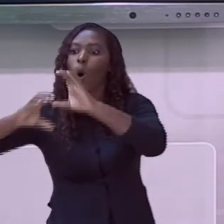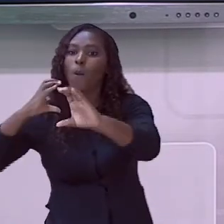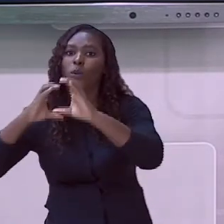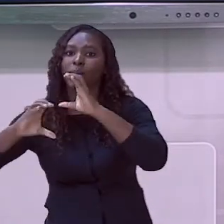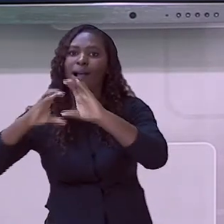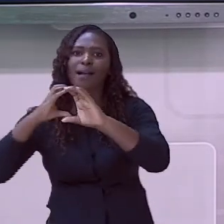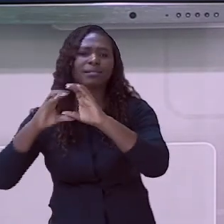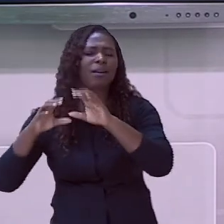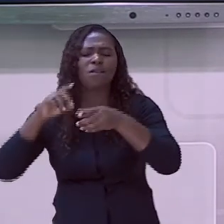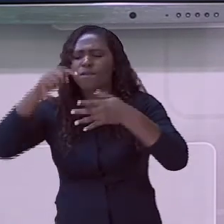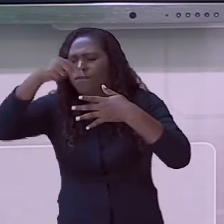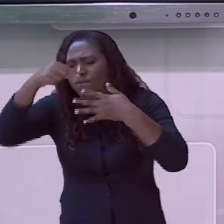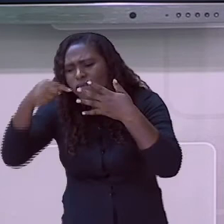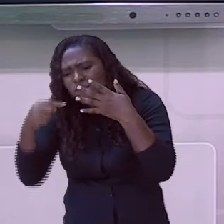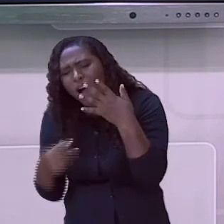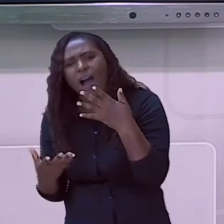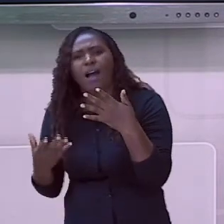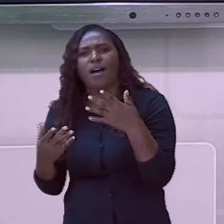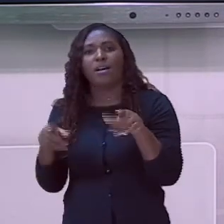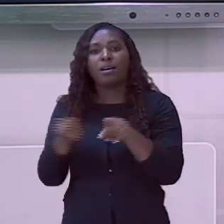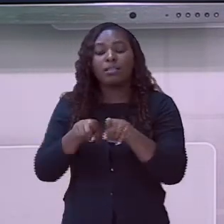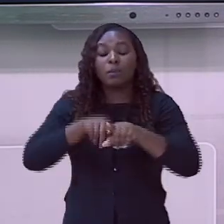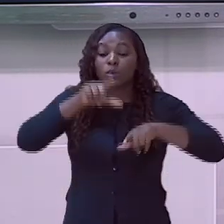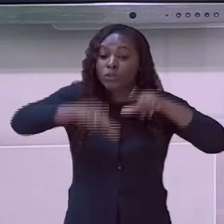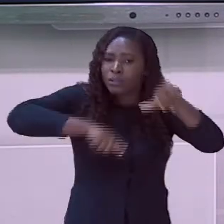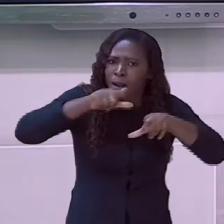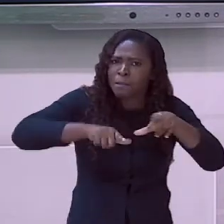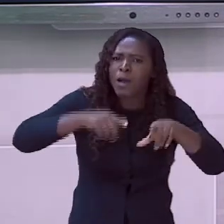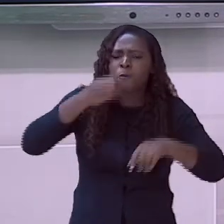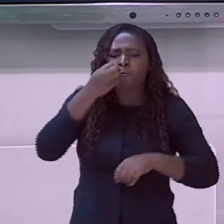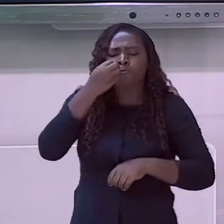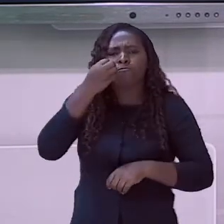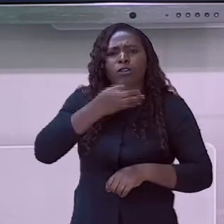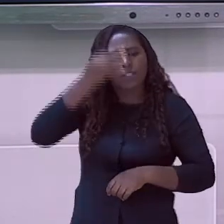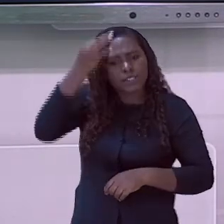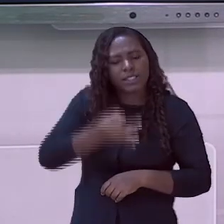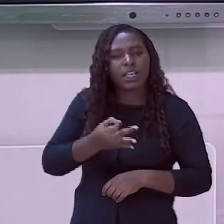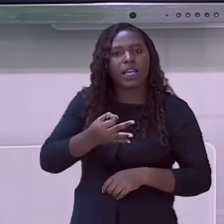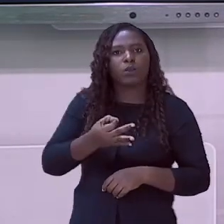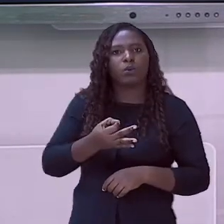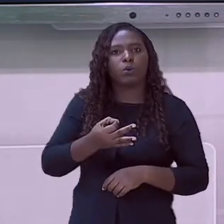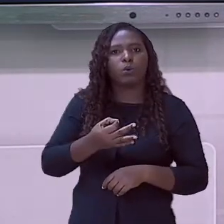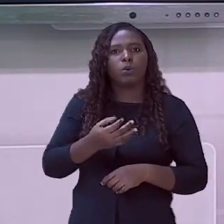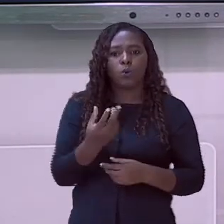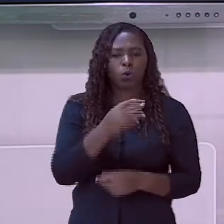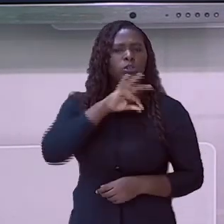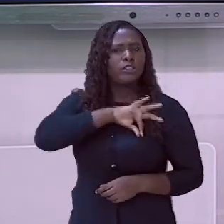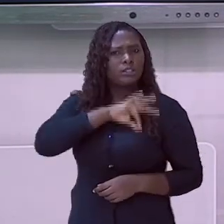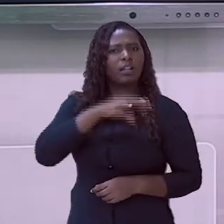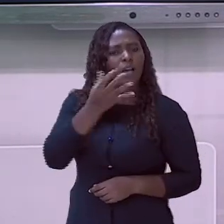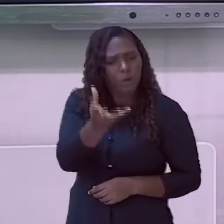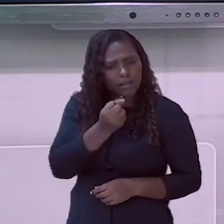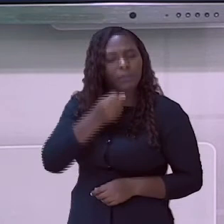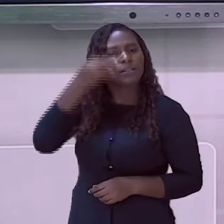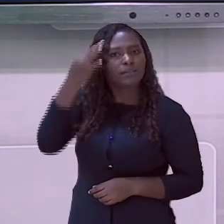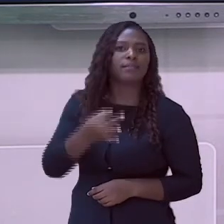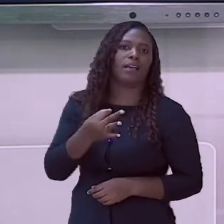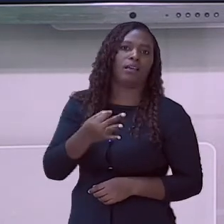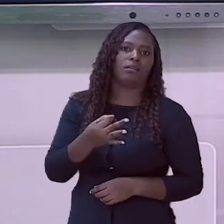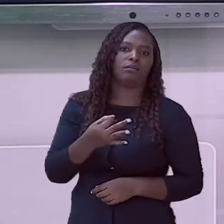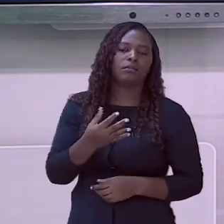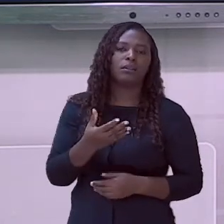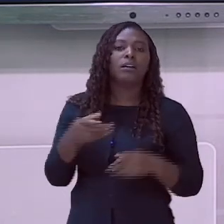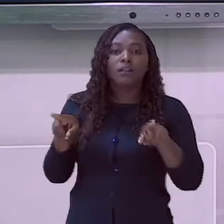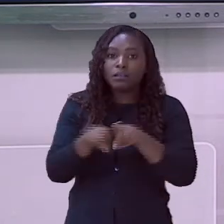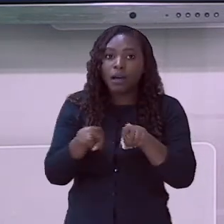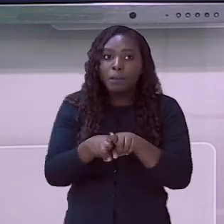pelo trabalho digno com remuneração justa, pela reformulação e ampliação dos direitos